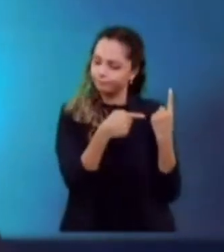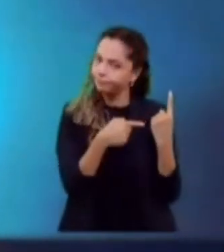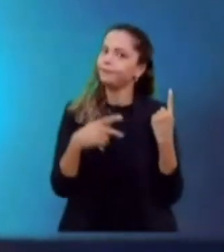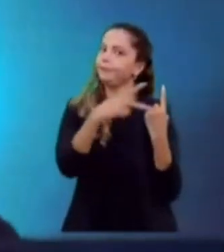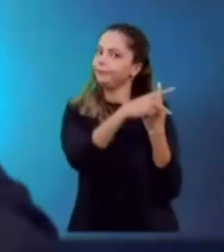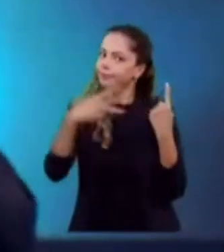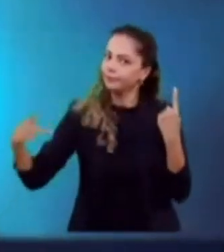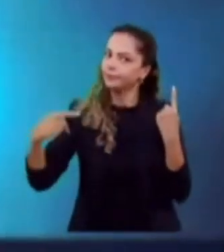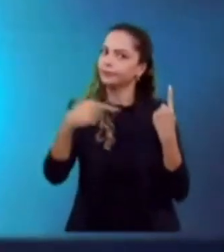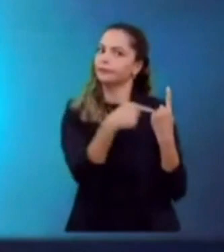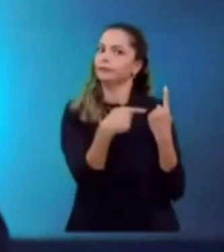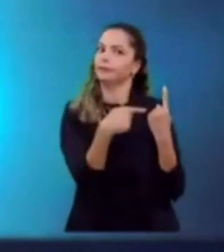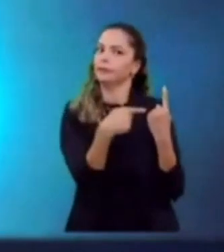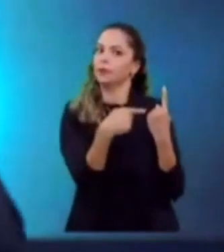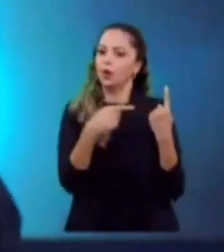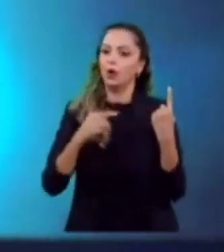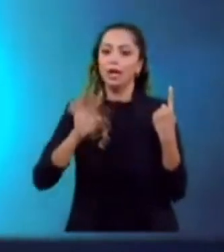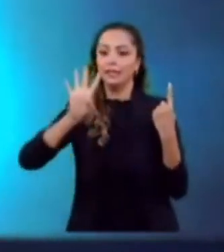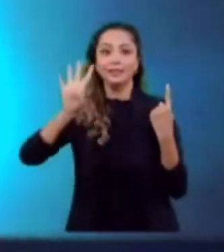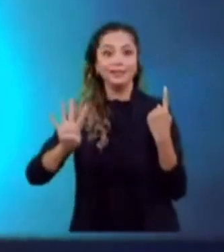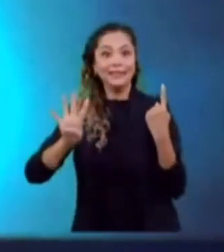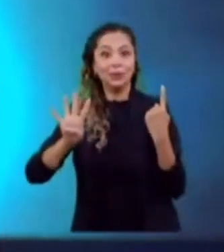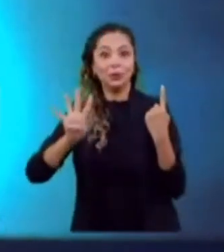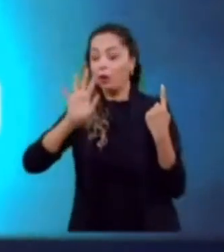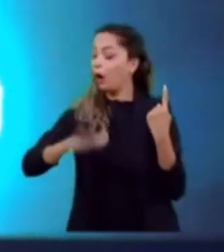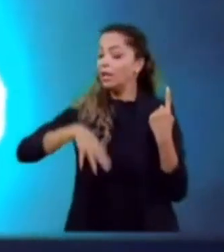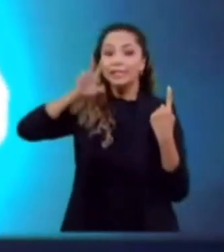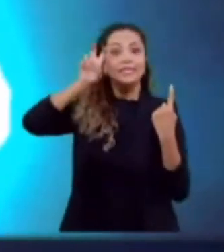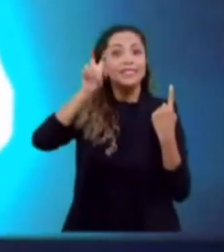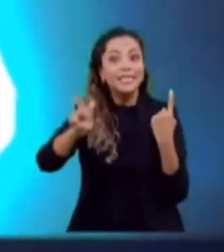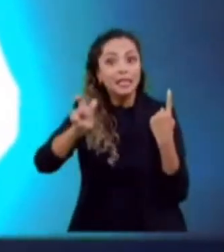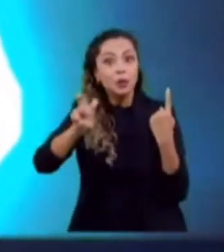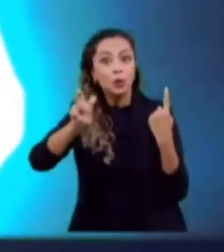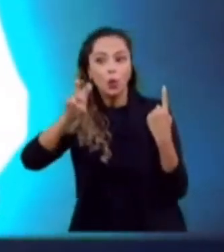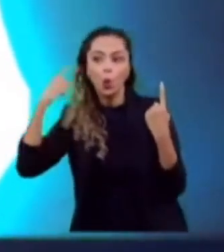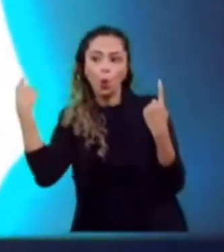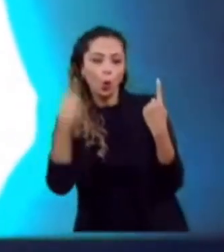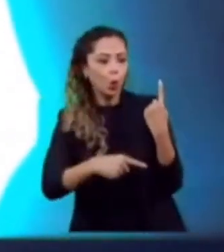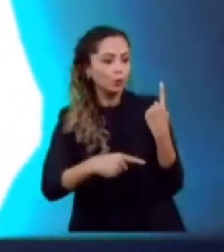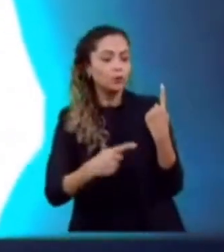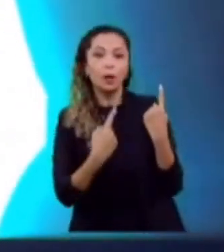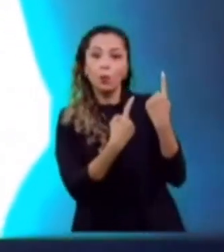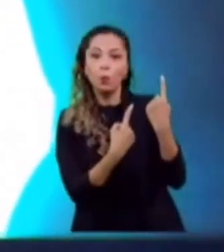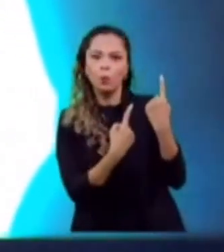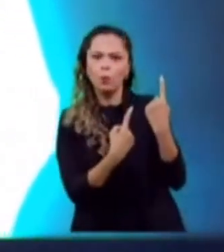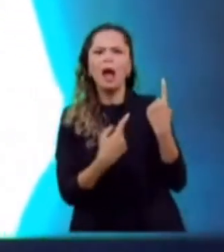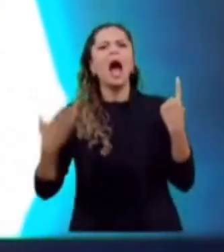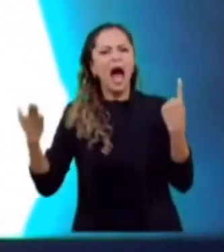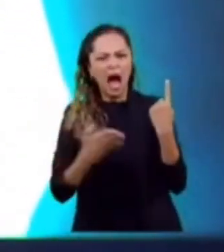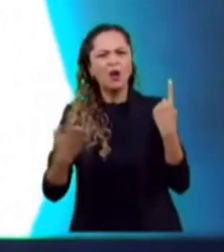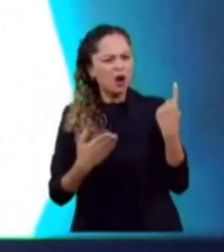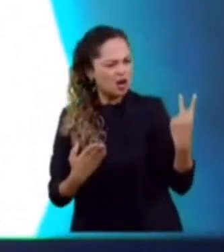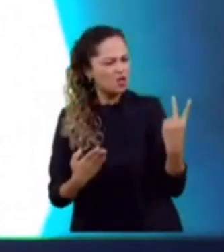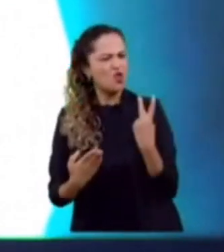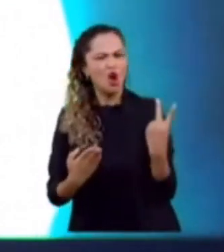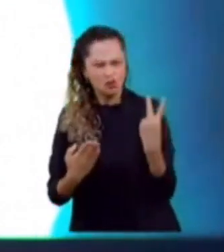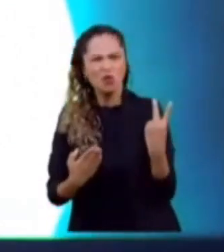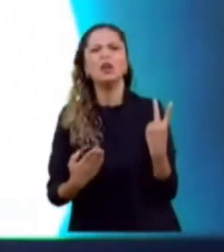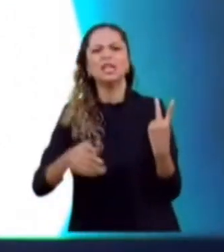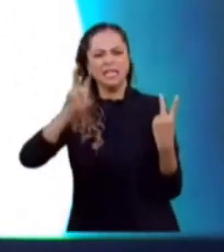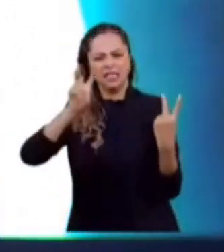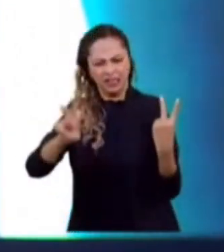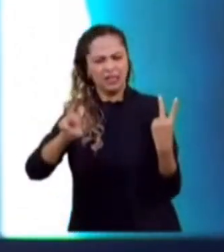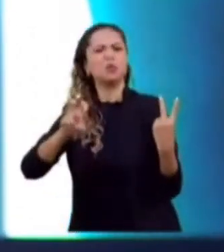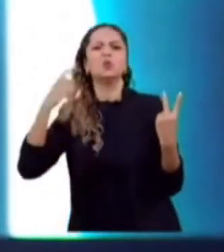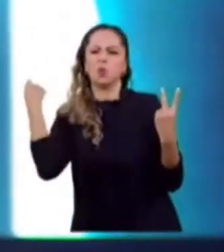fala de cada um. Cinco contra um, mas agora são cinco contra dois, porque nós somos candidatos de